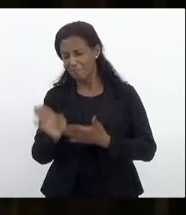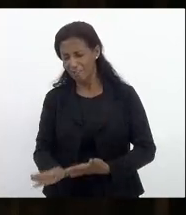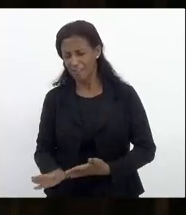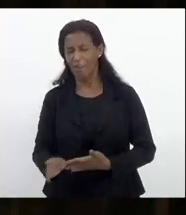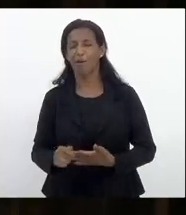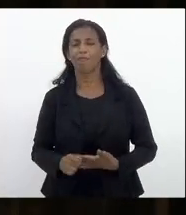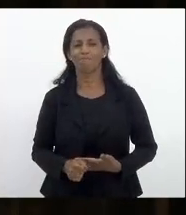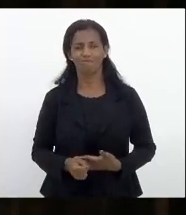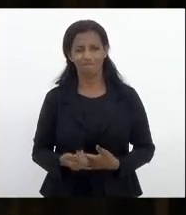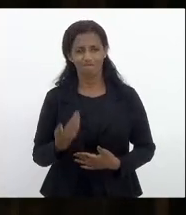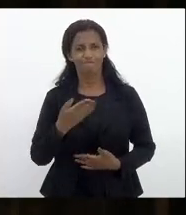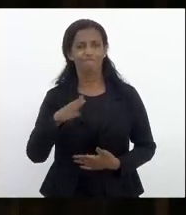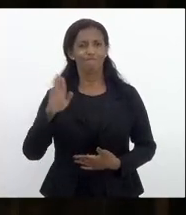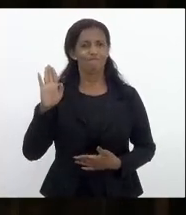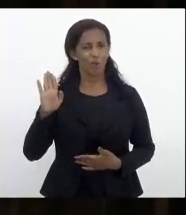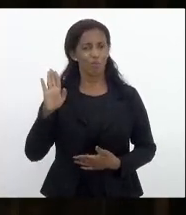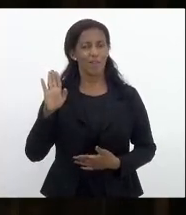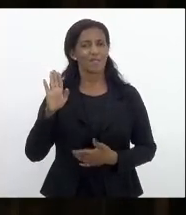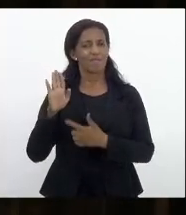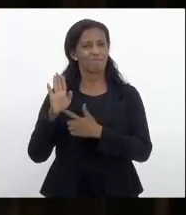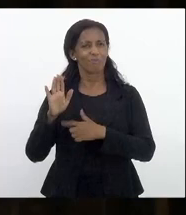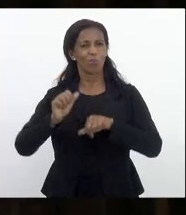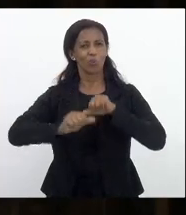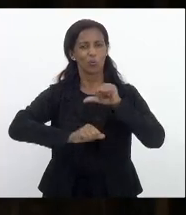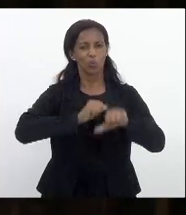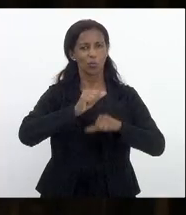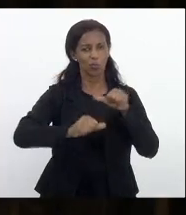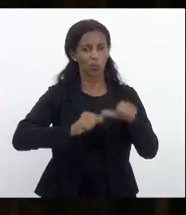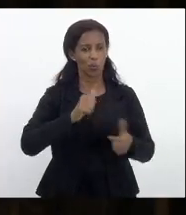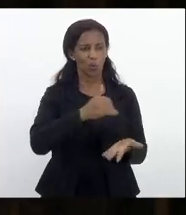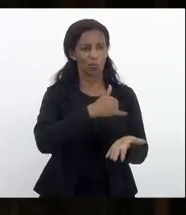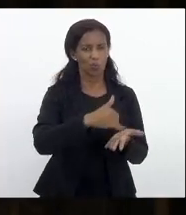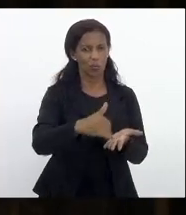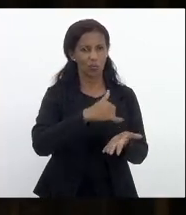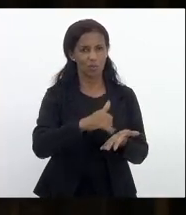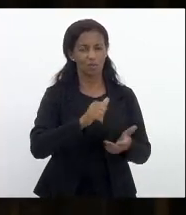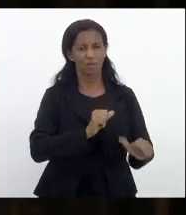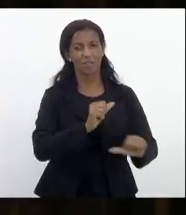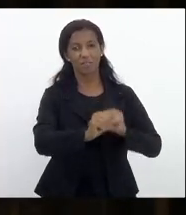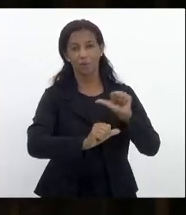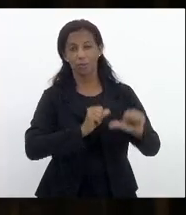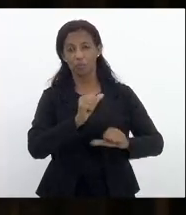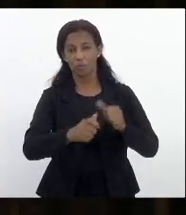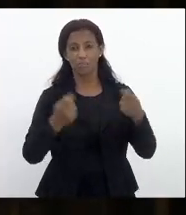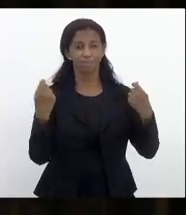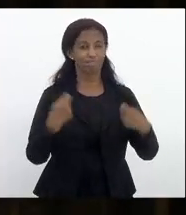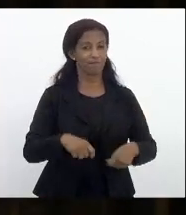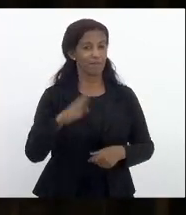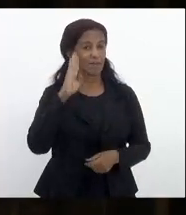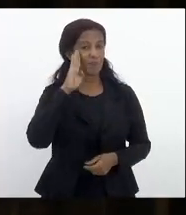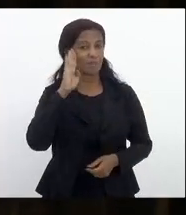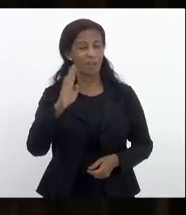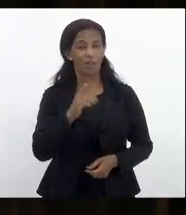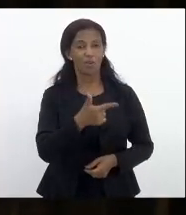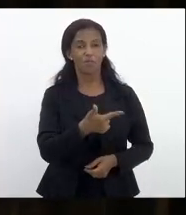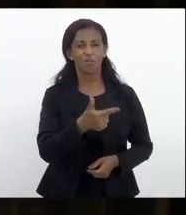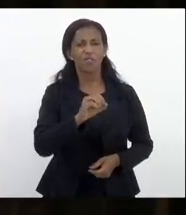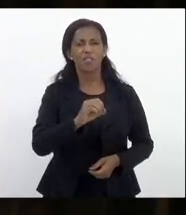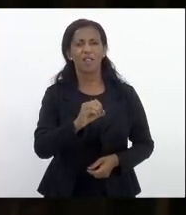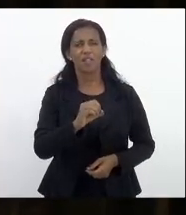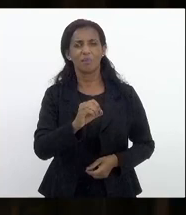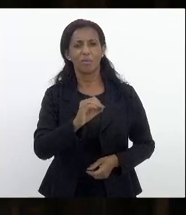cumpriu a promessa e trocamos um secretário que entrou fazendo modificações necessárias principalmente no vigésimo batalhão